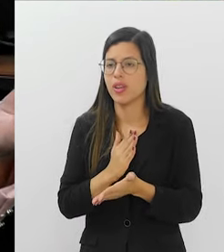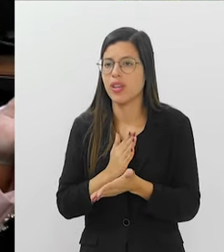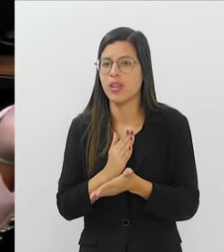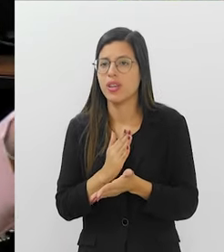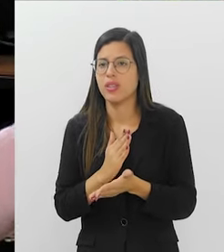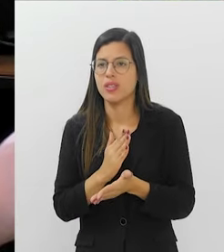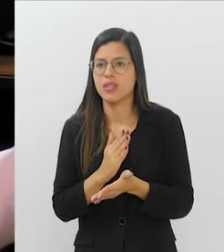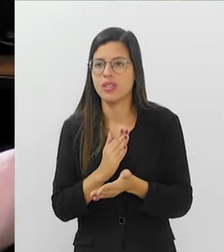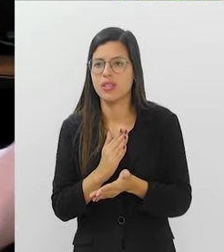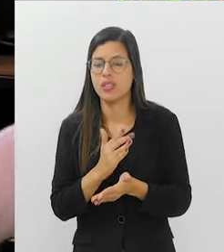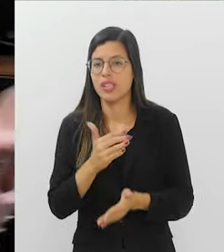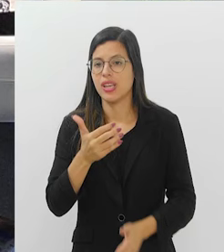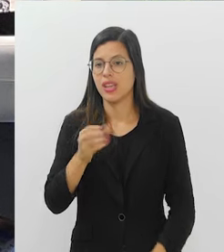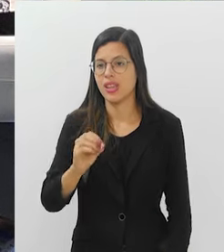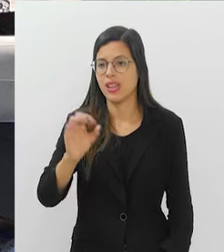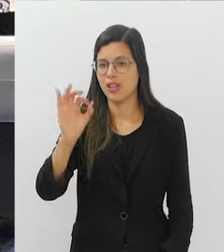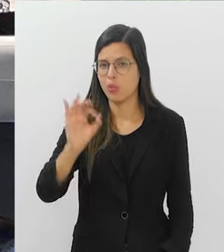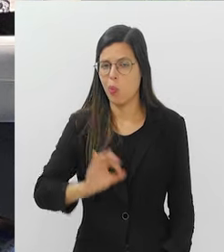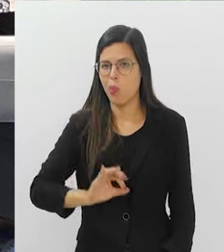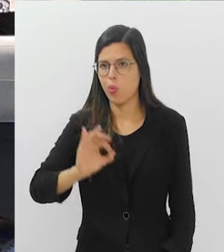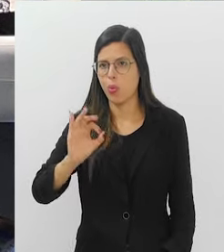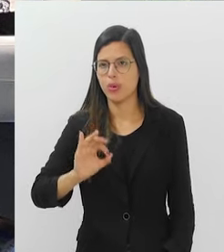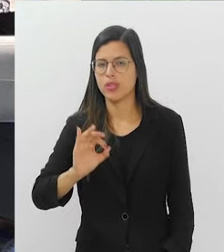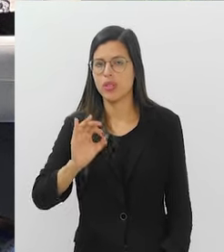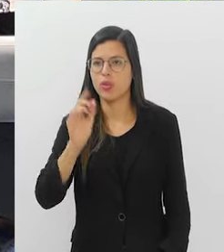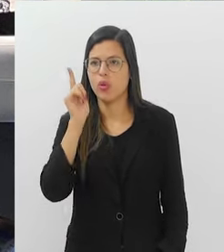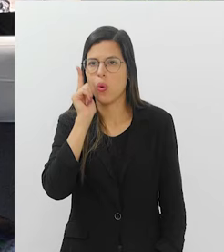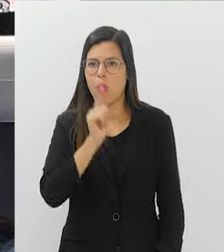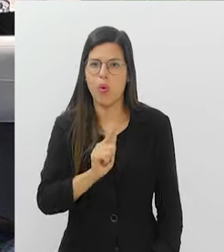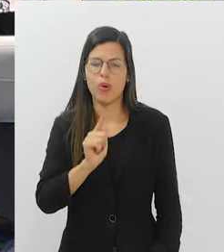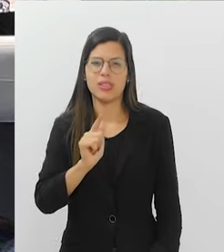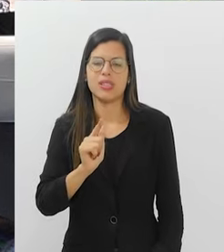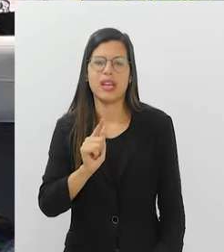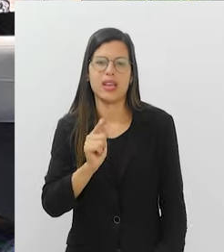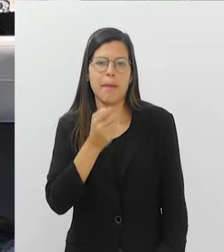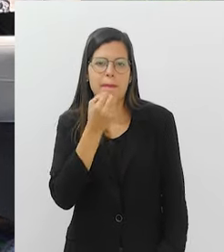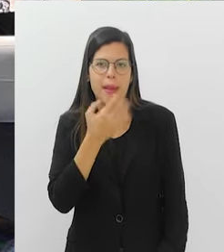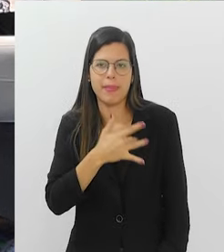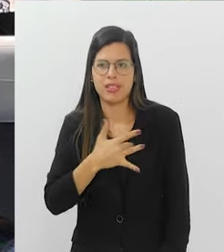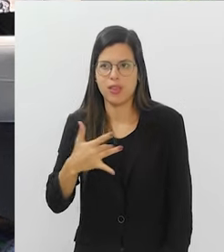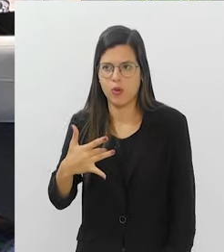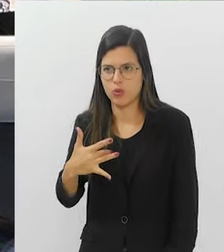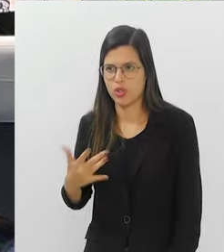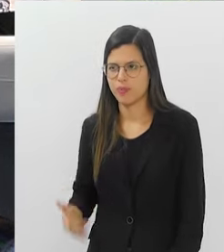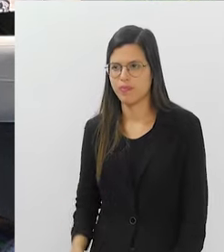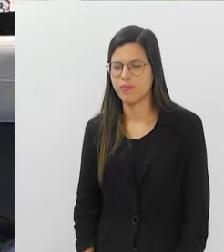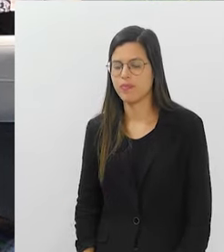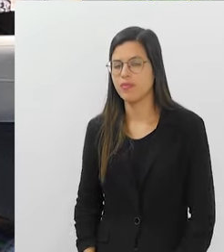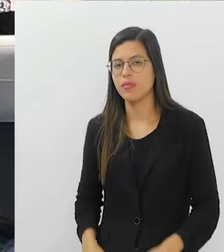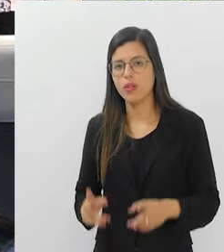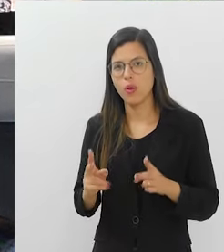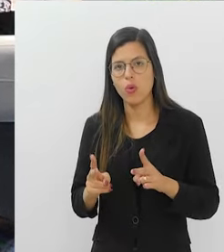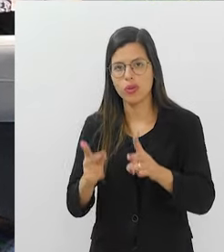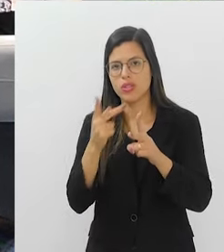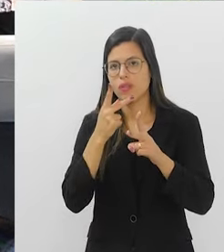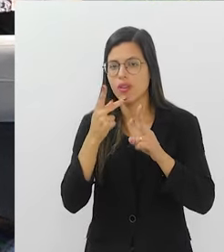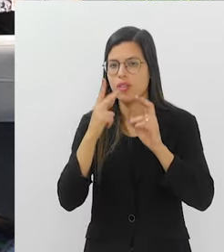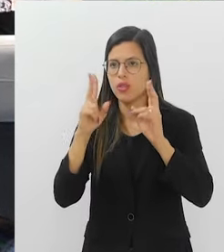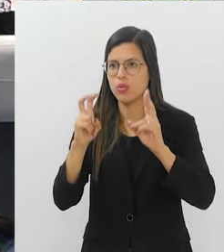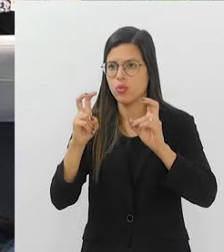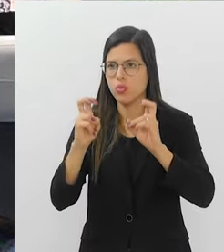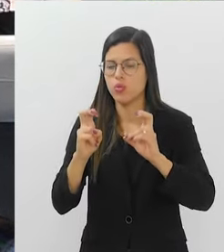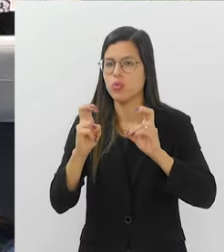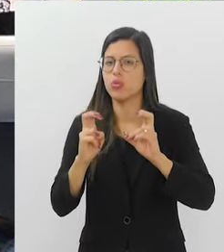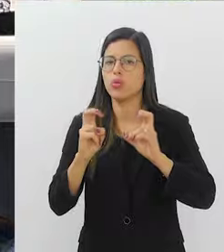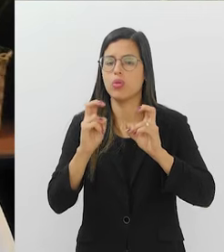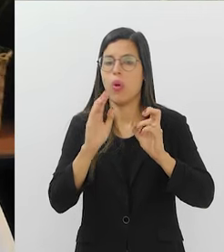vezes 10% realmente vai te fazer muito bem. Eu vou continuar falando com você sobre